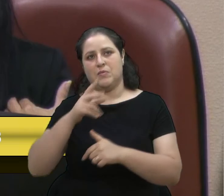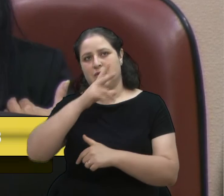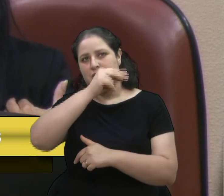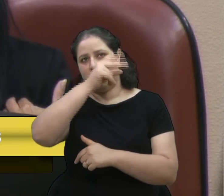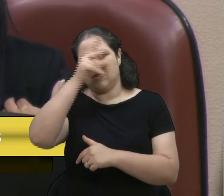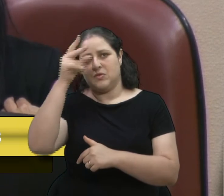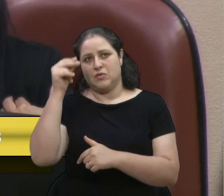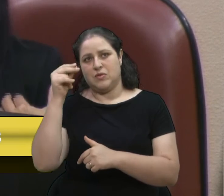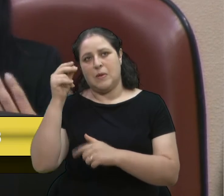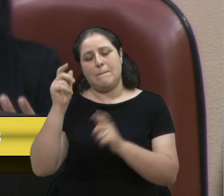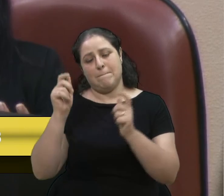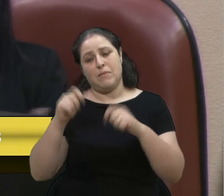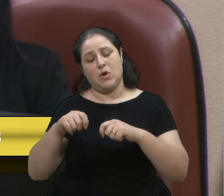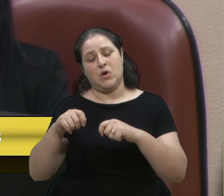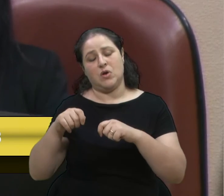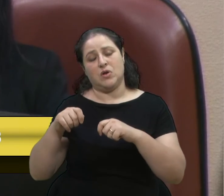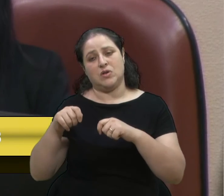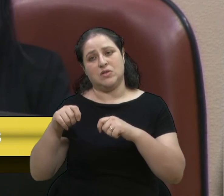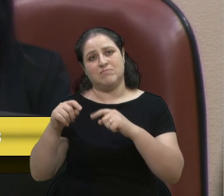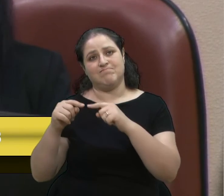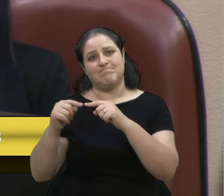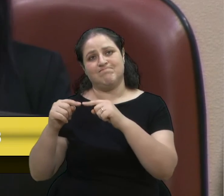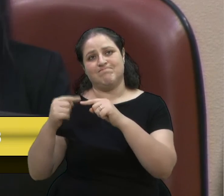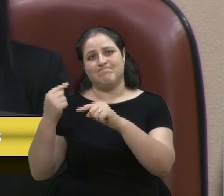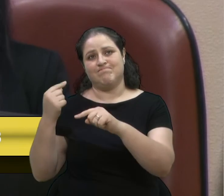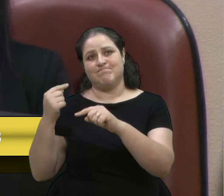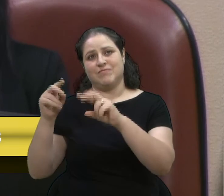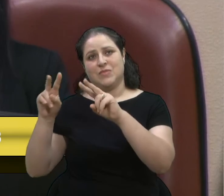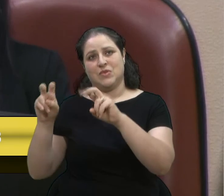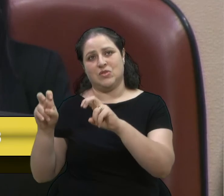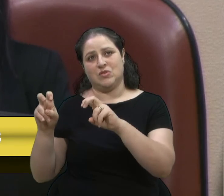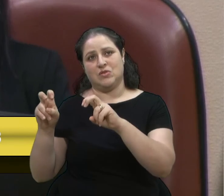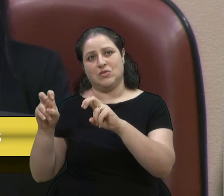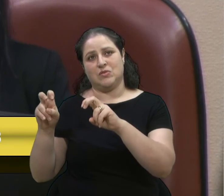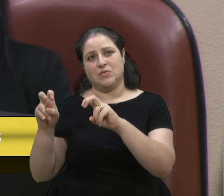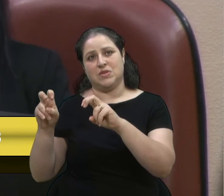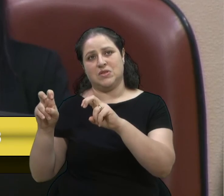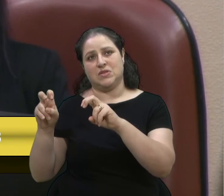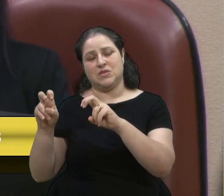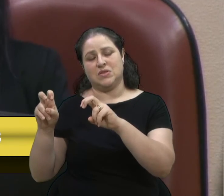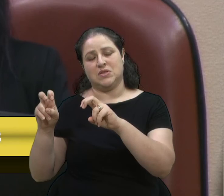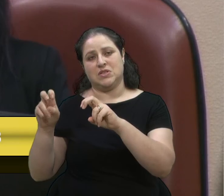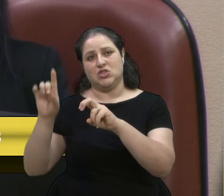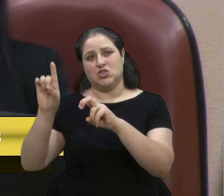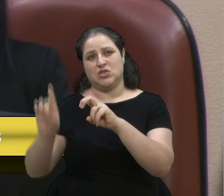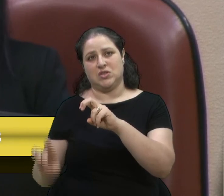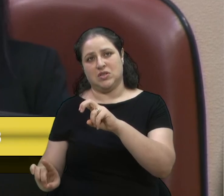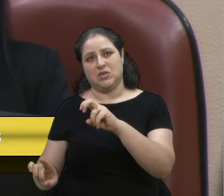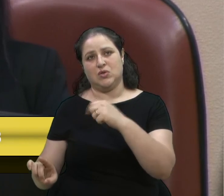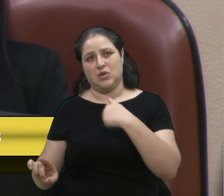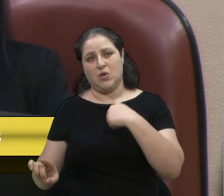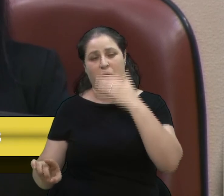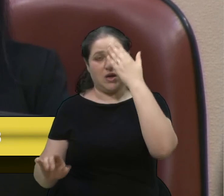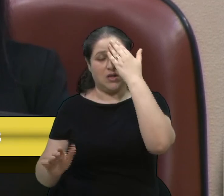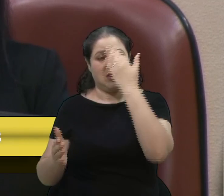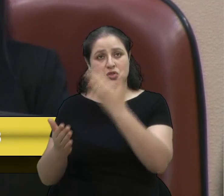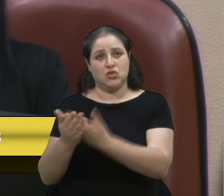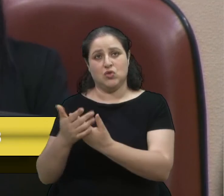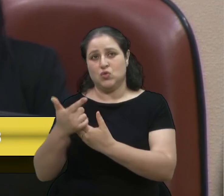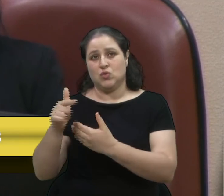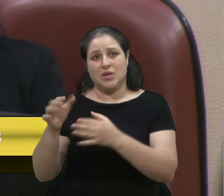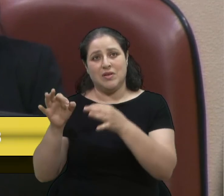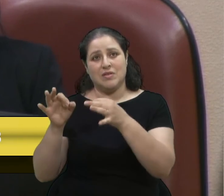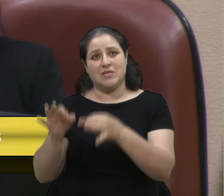eu tenho certeza que o caso Manhã Bosco não está certa a decisão do jeito que ela foi tomada. Então, infelizmente, a gente tem que